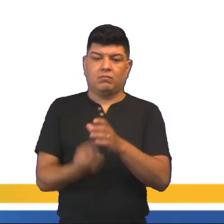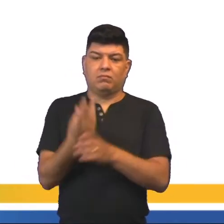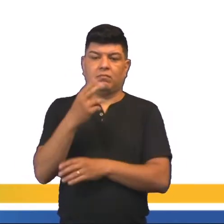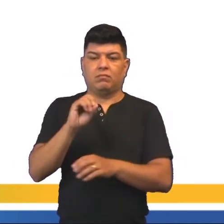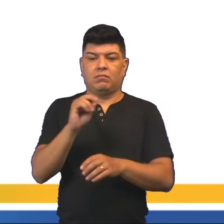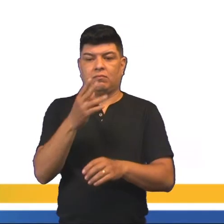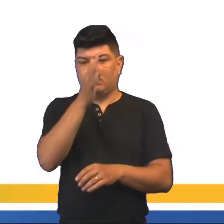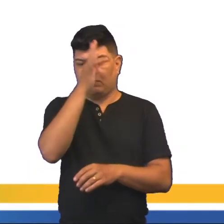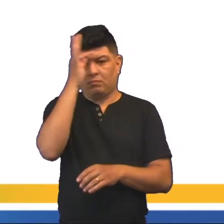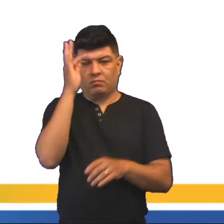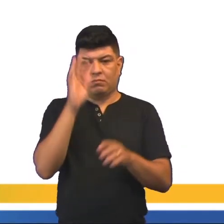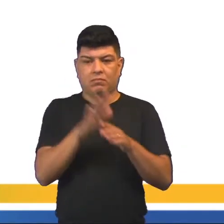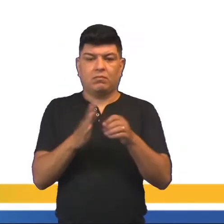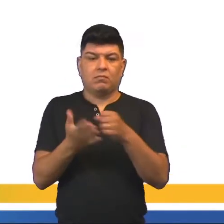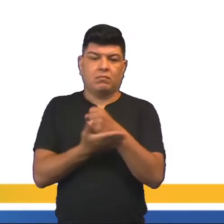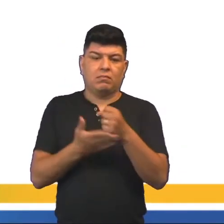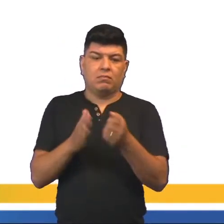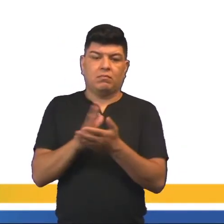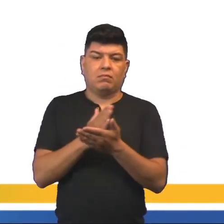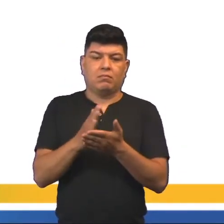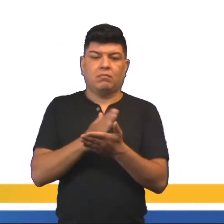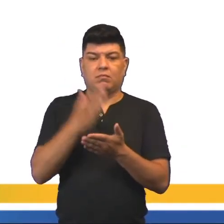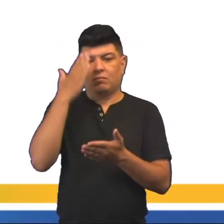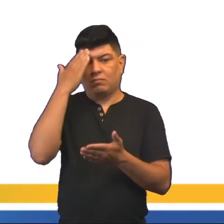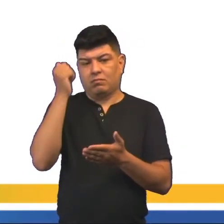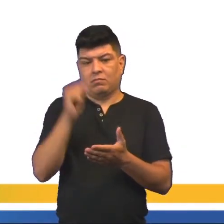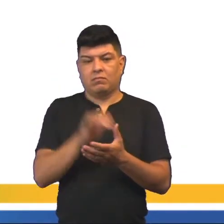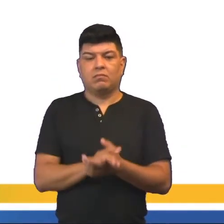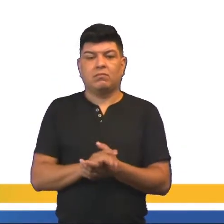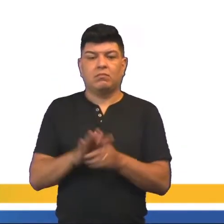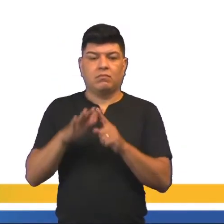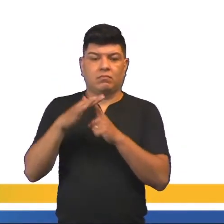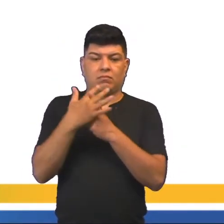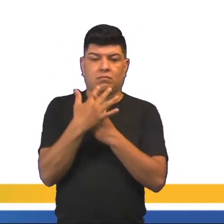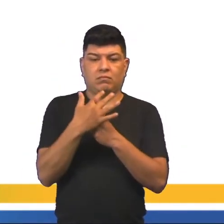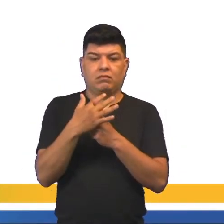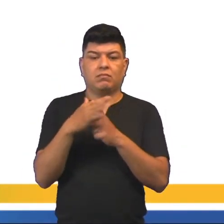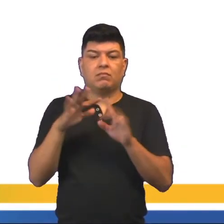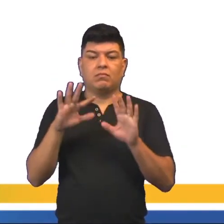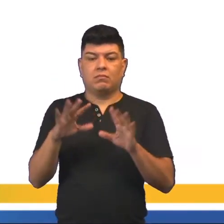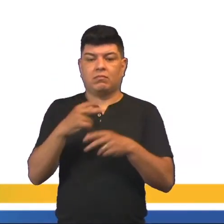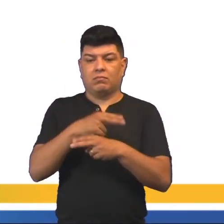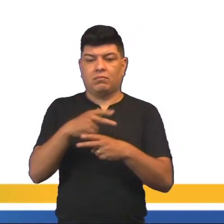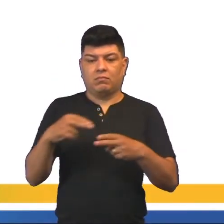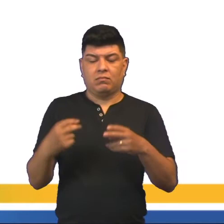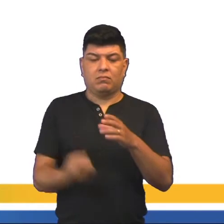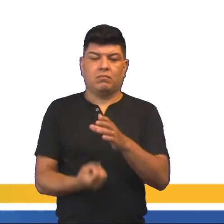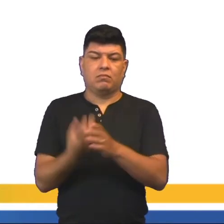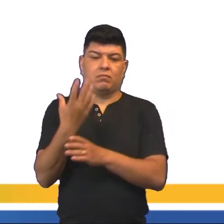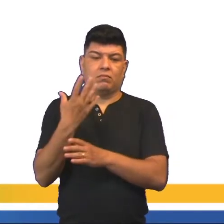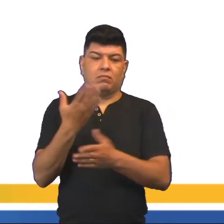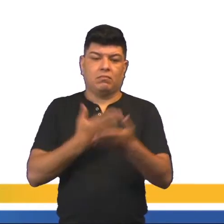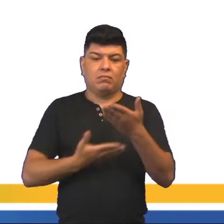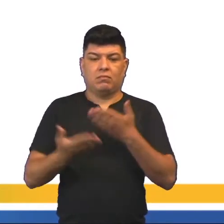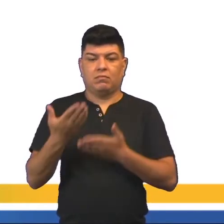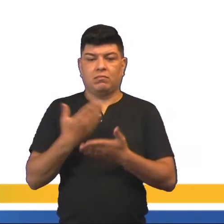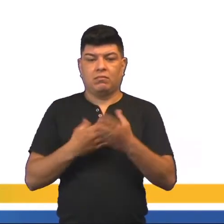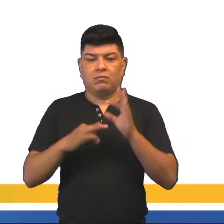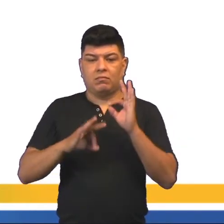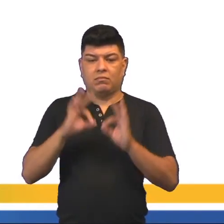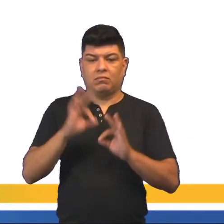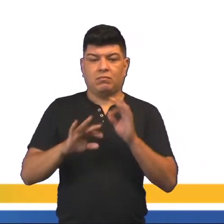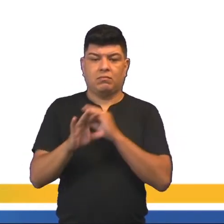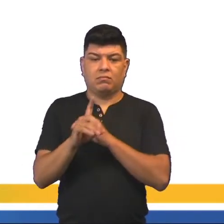teoria filosófica, que se baseia em alguns princípios, seguinte, a socialização dos meios de produção e distribuição,